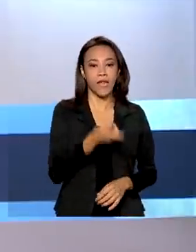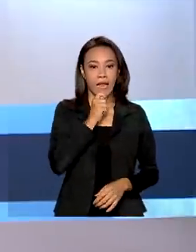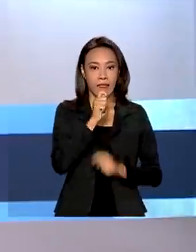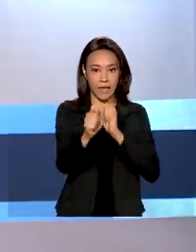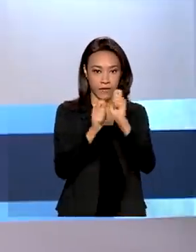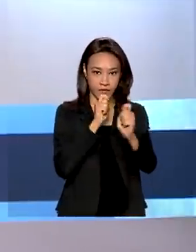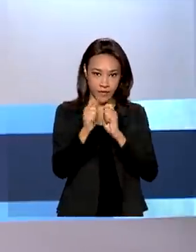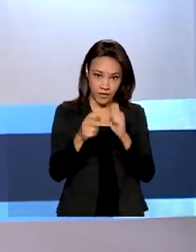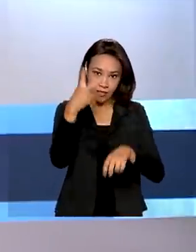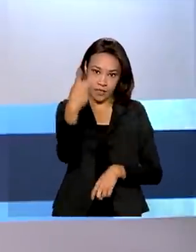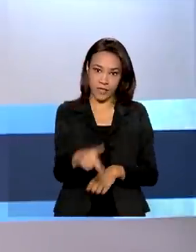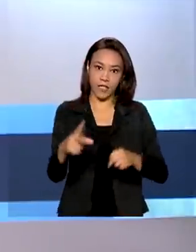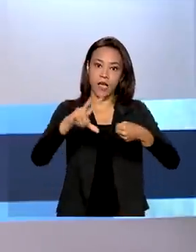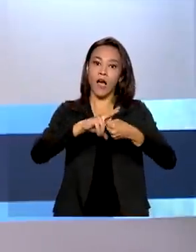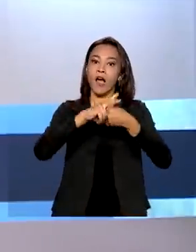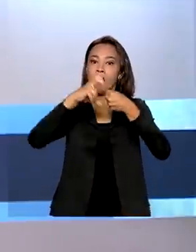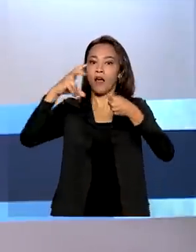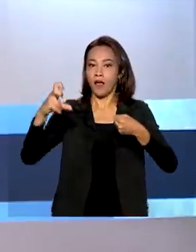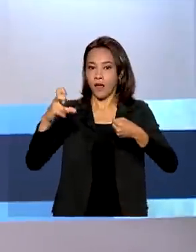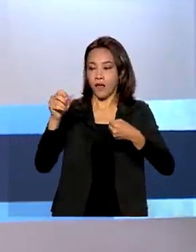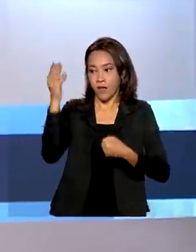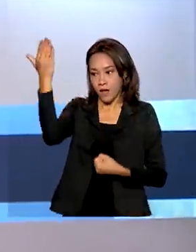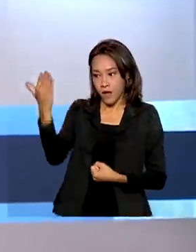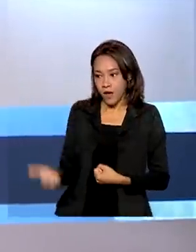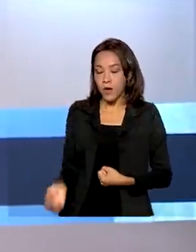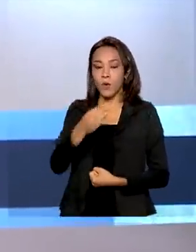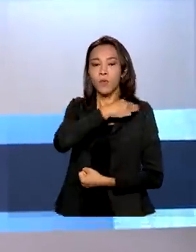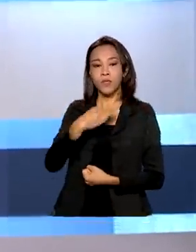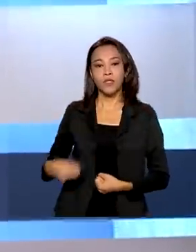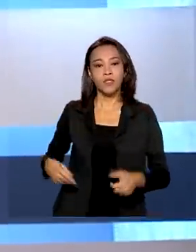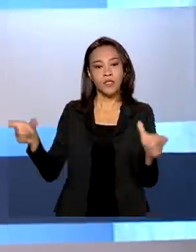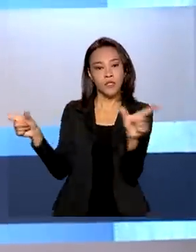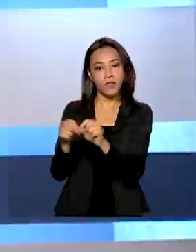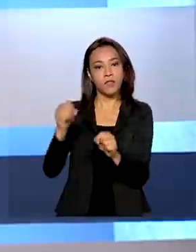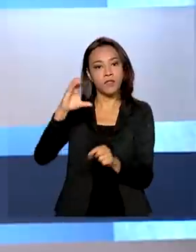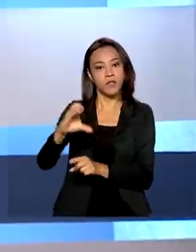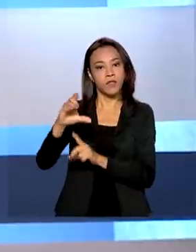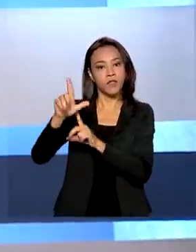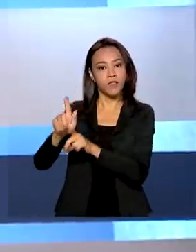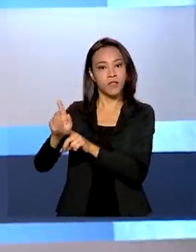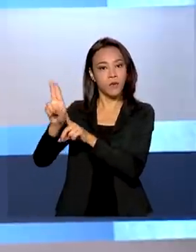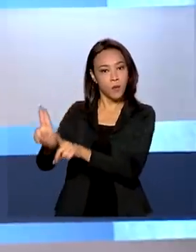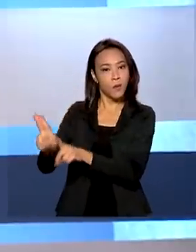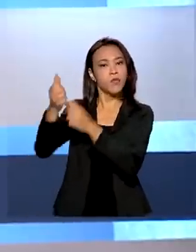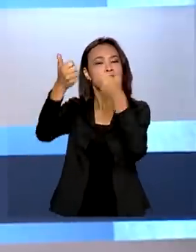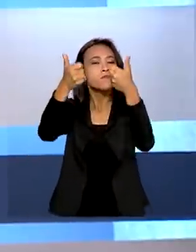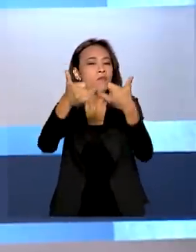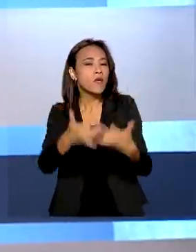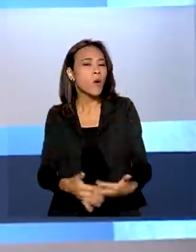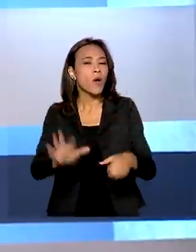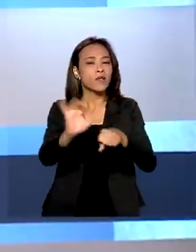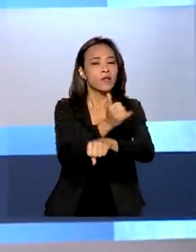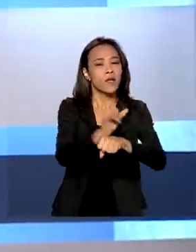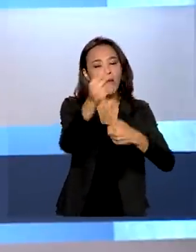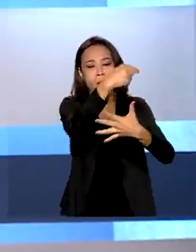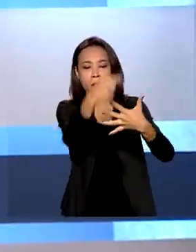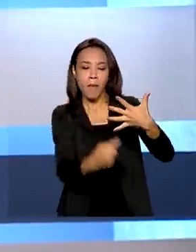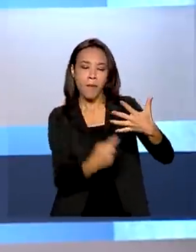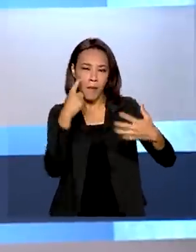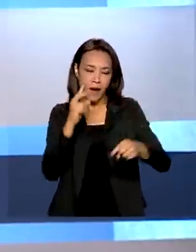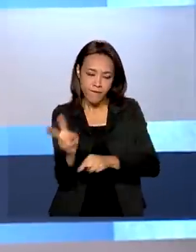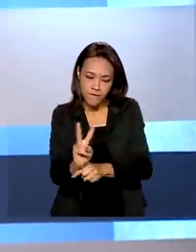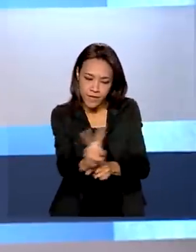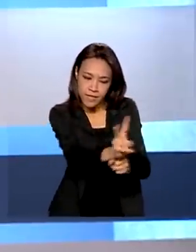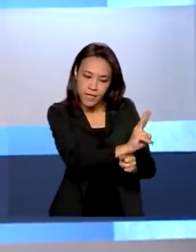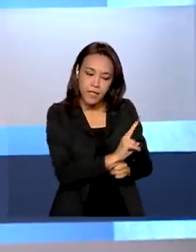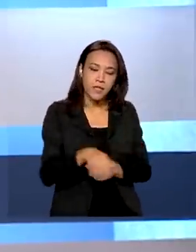ao programa Voz do Brasil, o ministro da Controladoria Geral da União, Wagner Rosário, falou sobre as ações para fiscalizar a aplicação de dinheiro